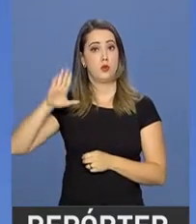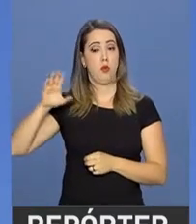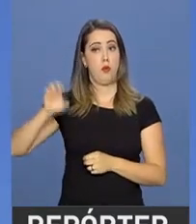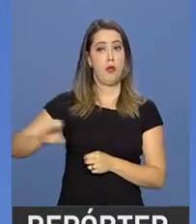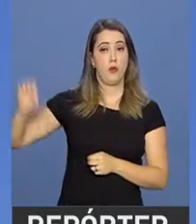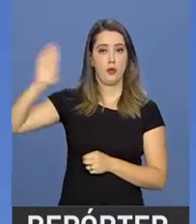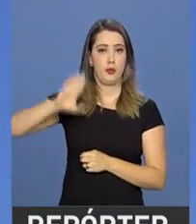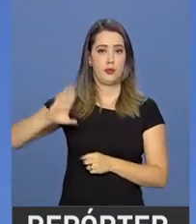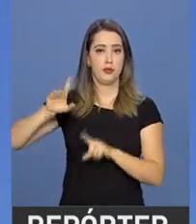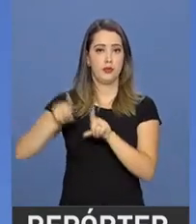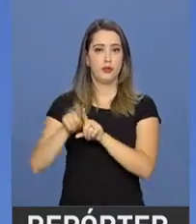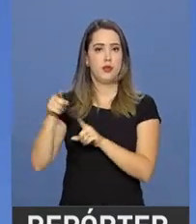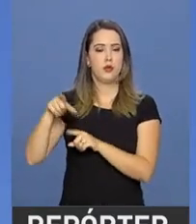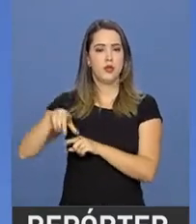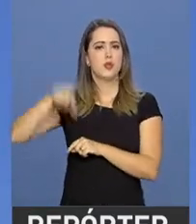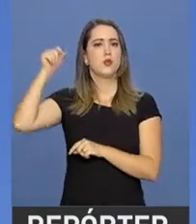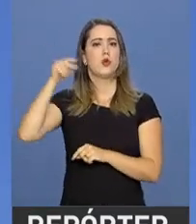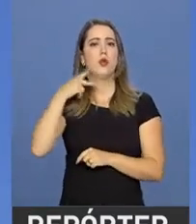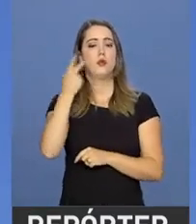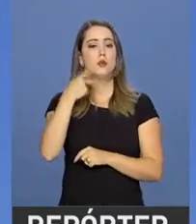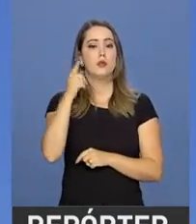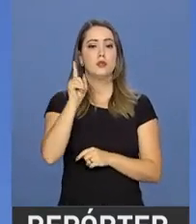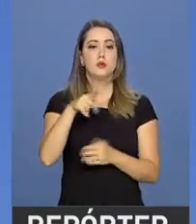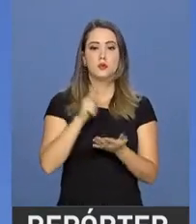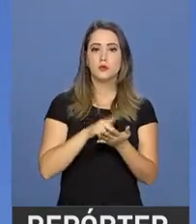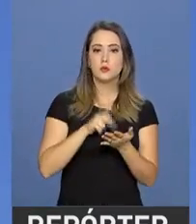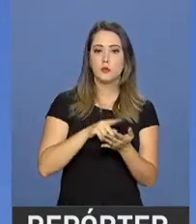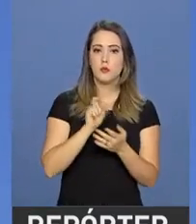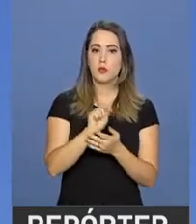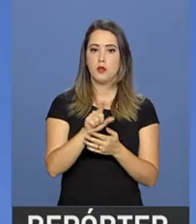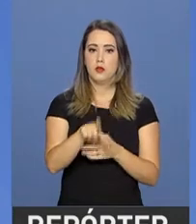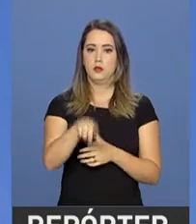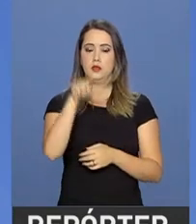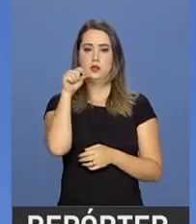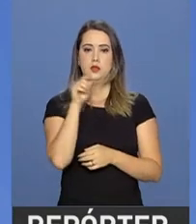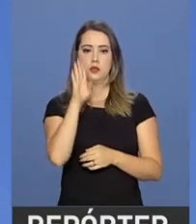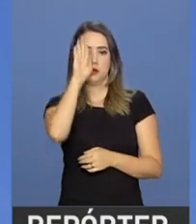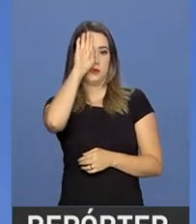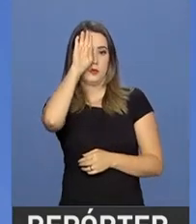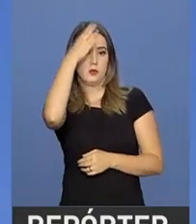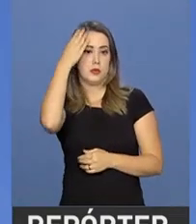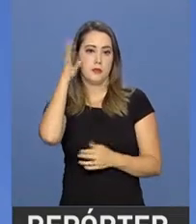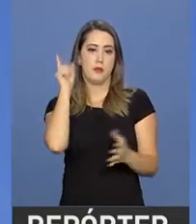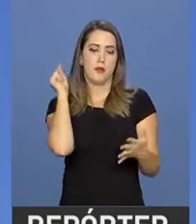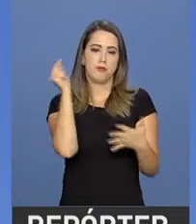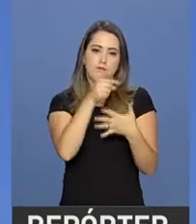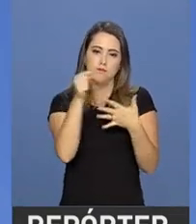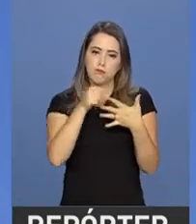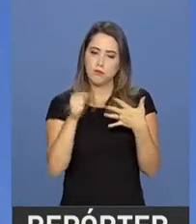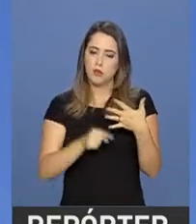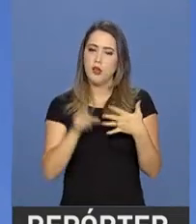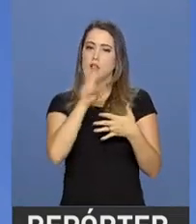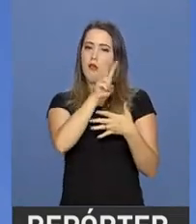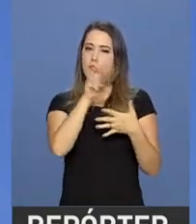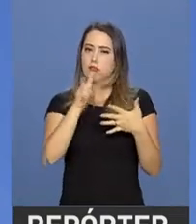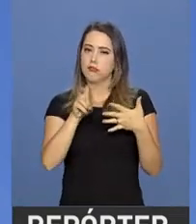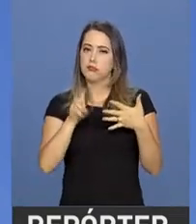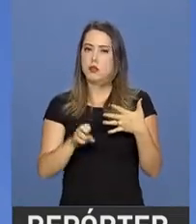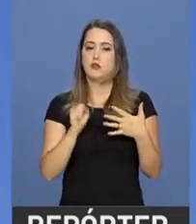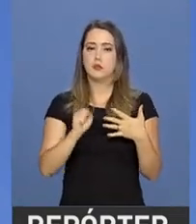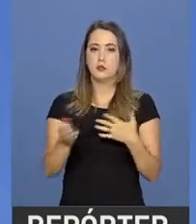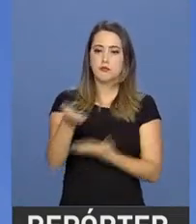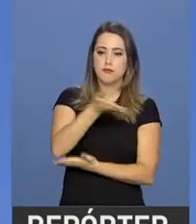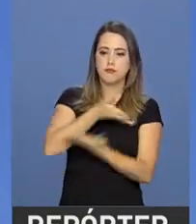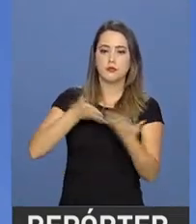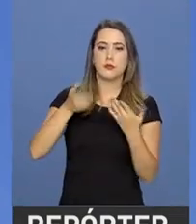política, que na verdade é a definição dos principais temas e parâmetros da negociação. Depois